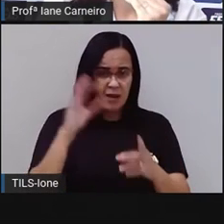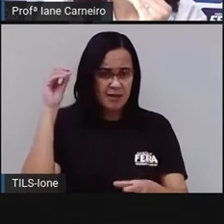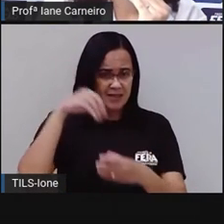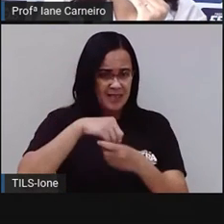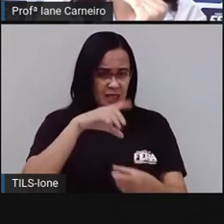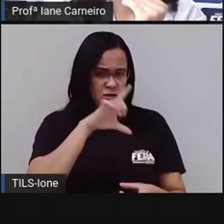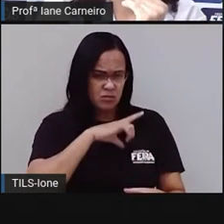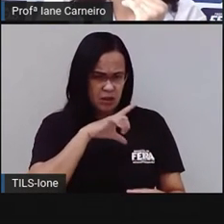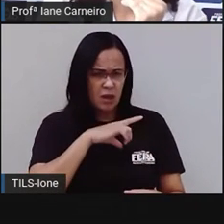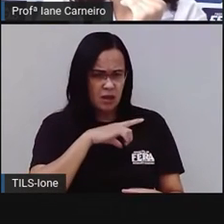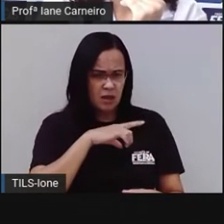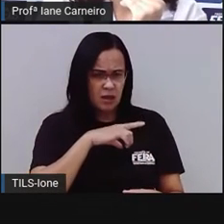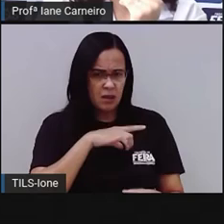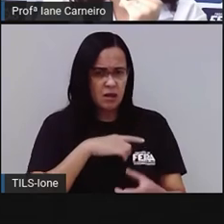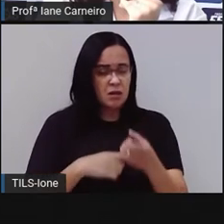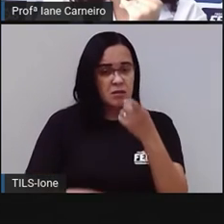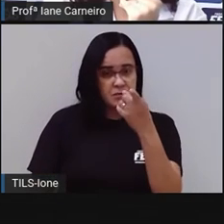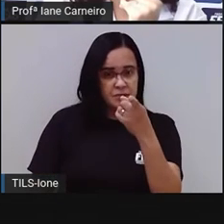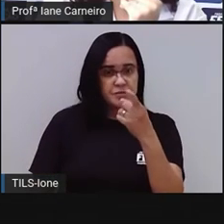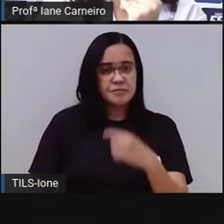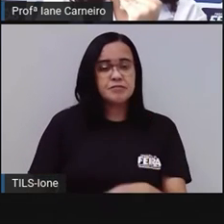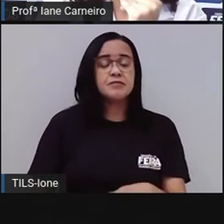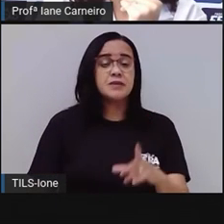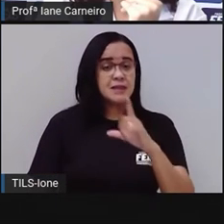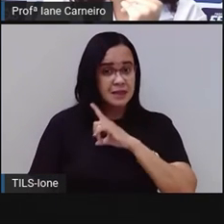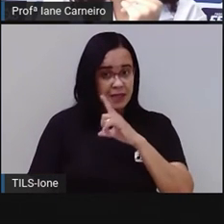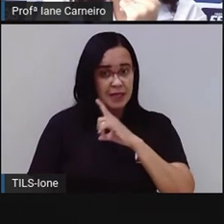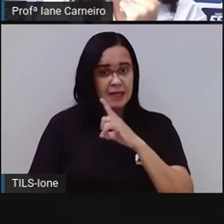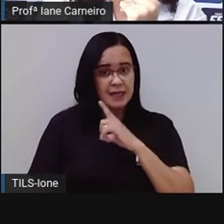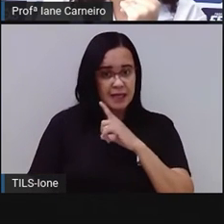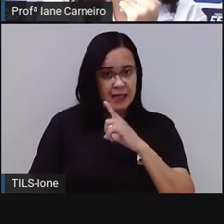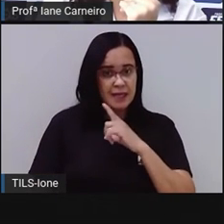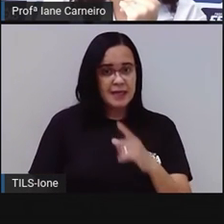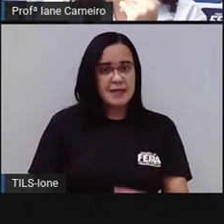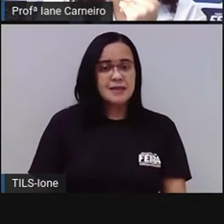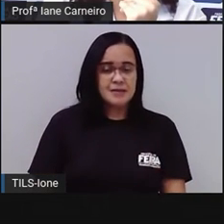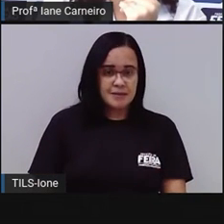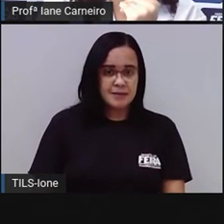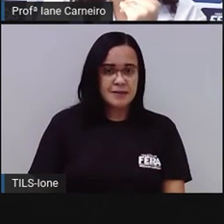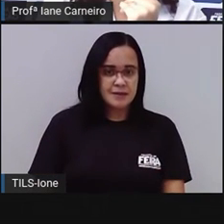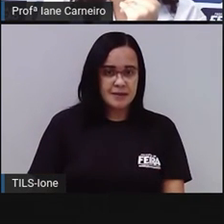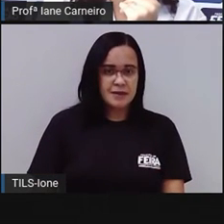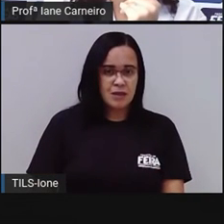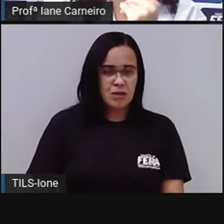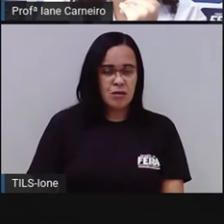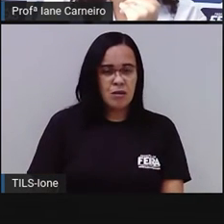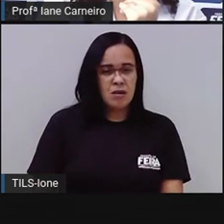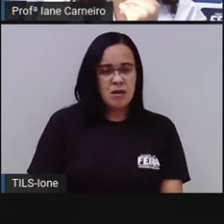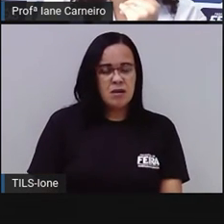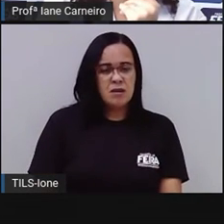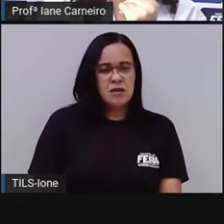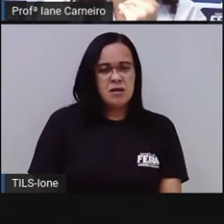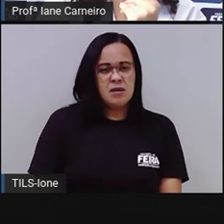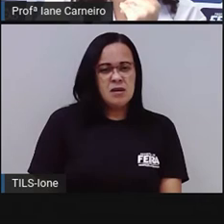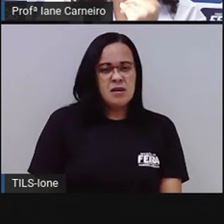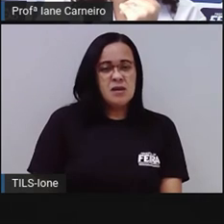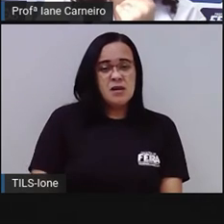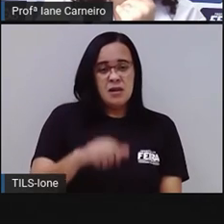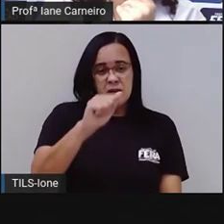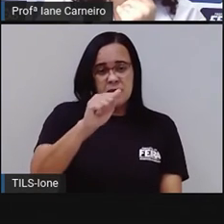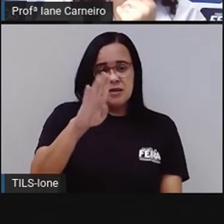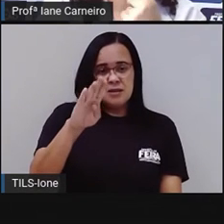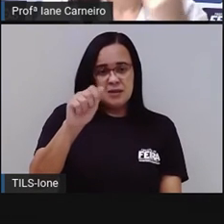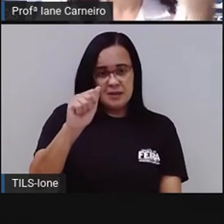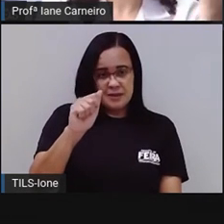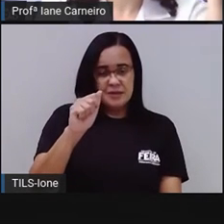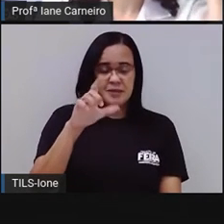Tem, vamos ver, ó, é a palavra aba, ó, deixa eu progrifar aqui para vocês, ó. O que é a aba,